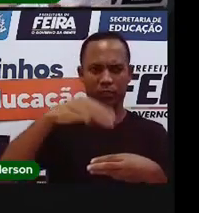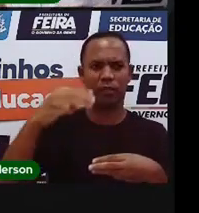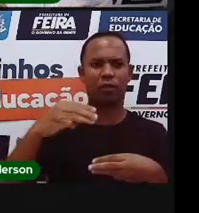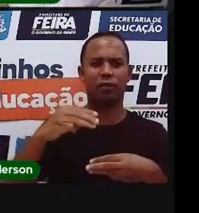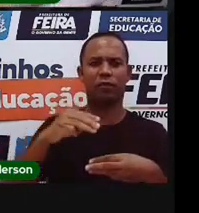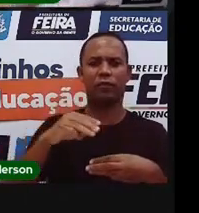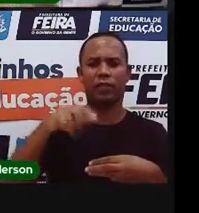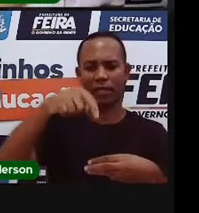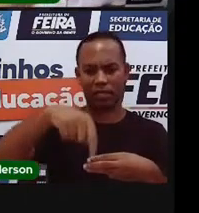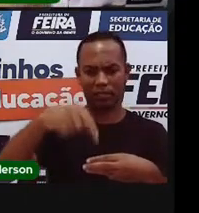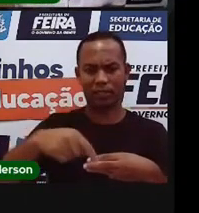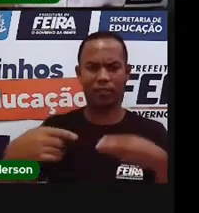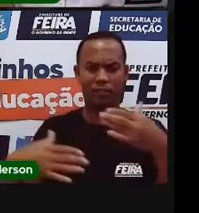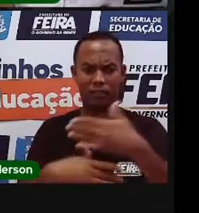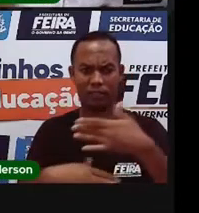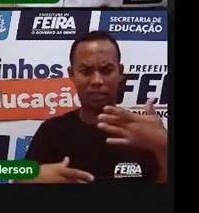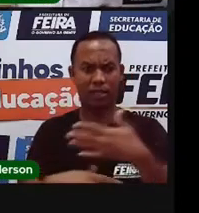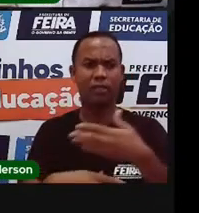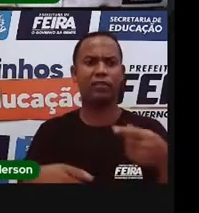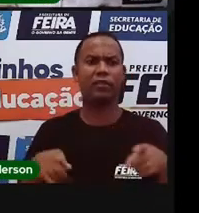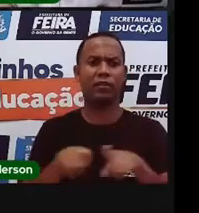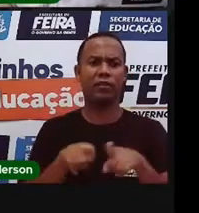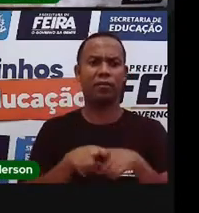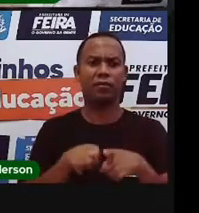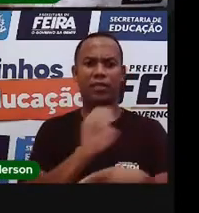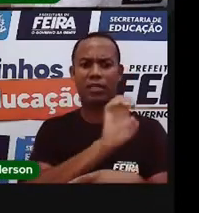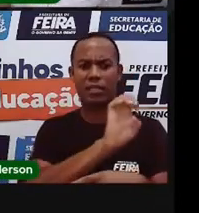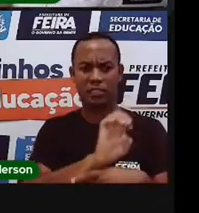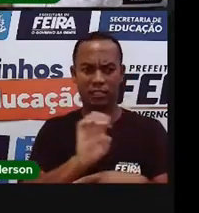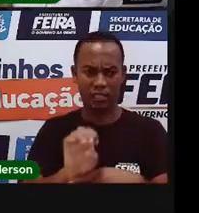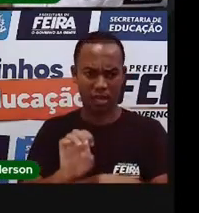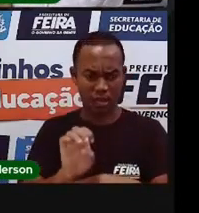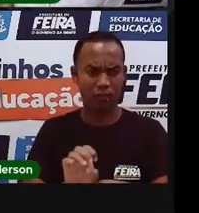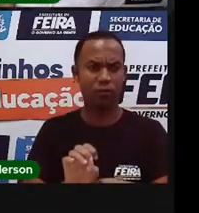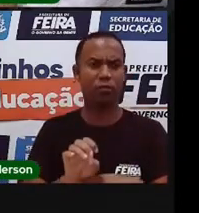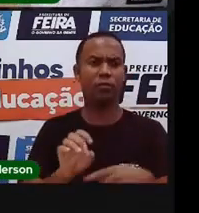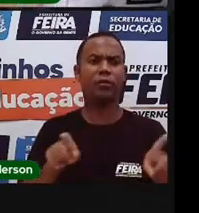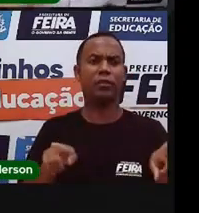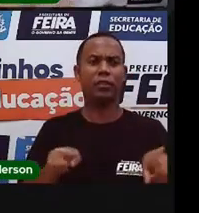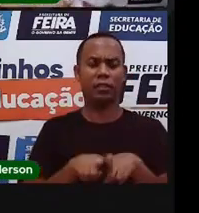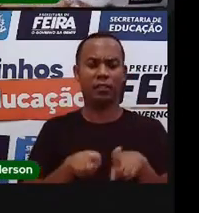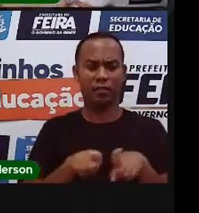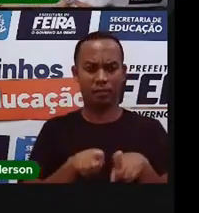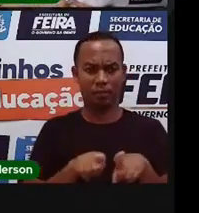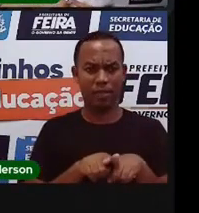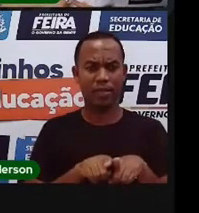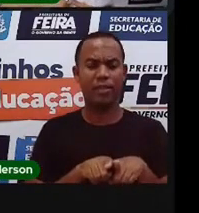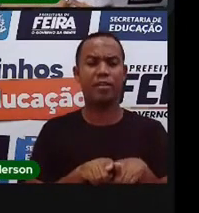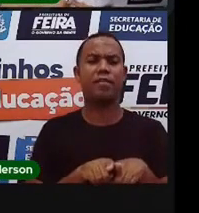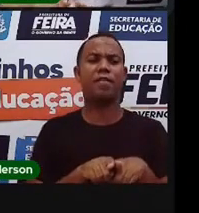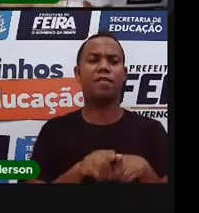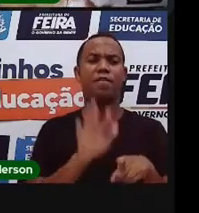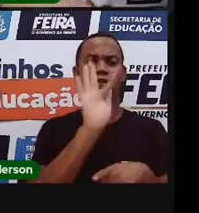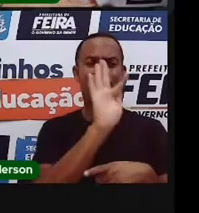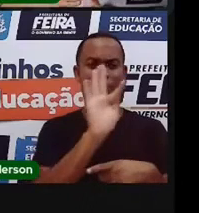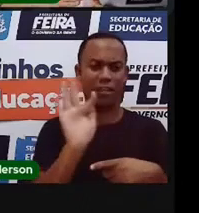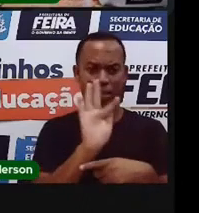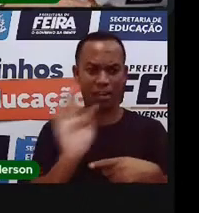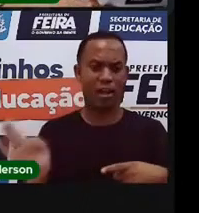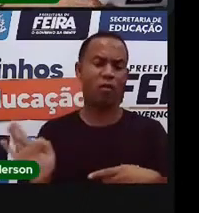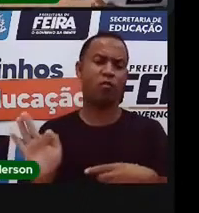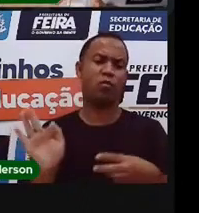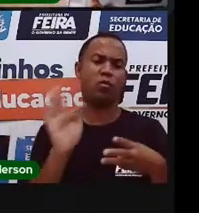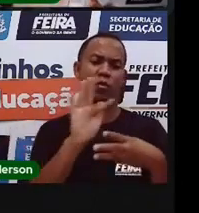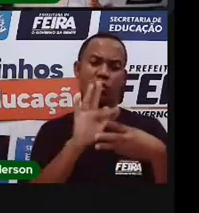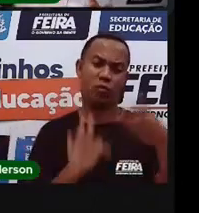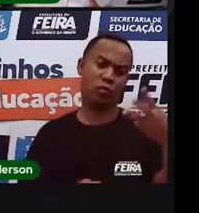cidade, eles podem ser estaduais, que é do estado, e eles podem ser federais, que é quem trabalha